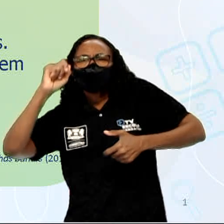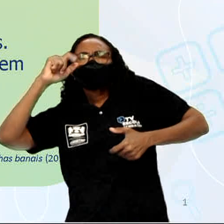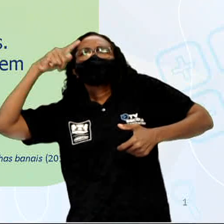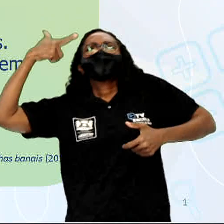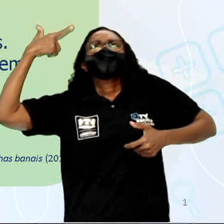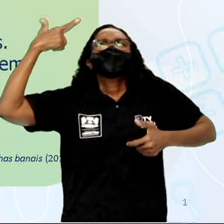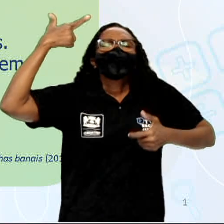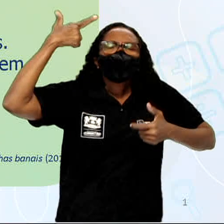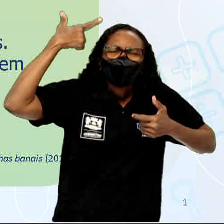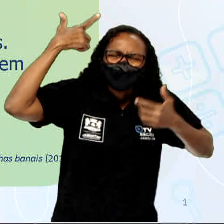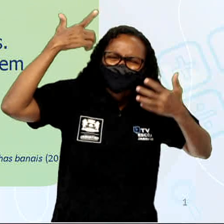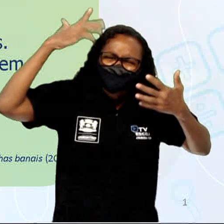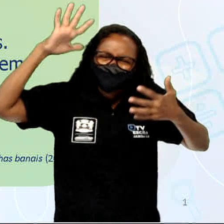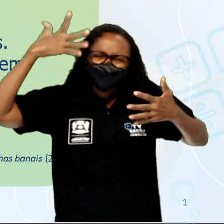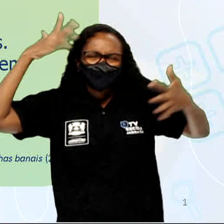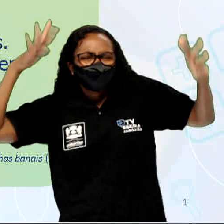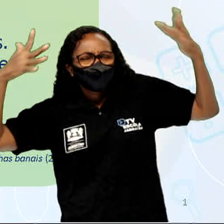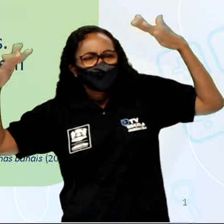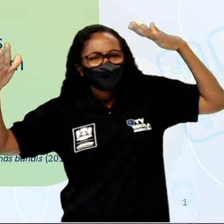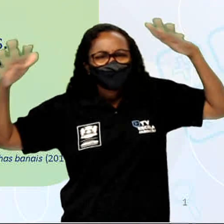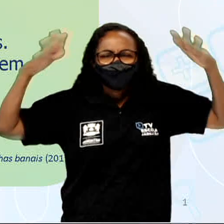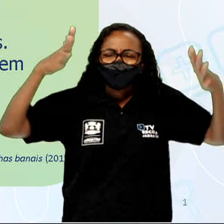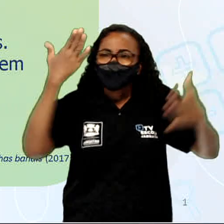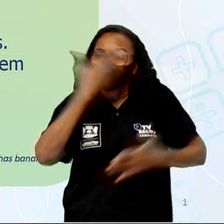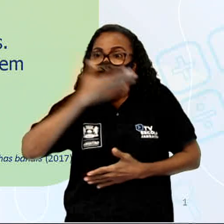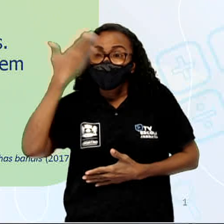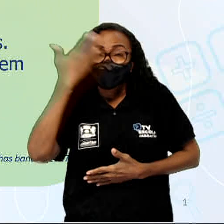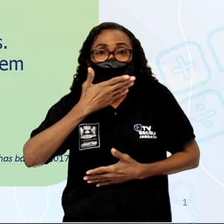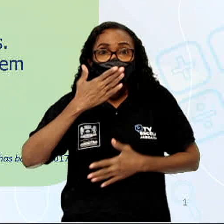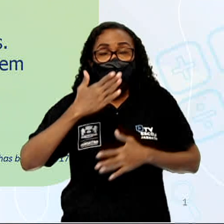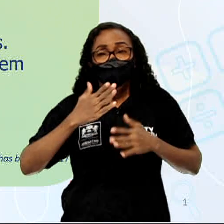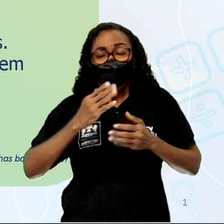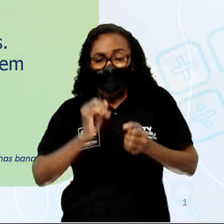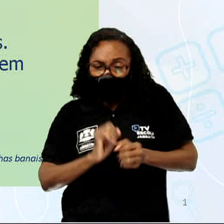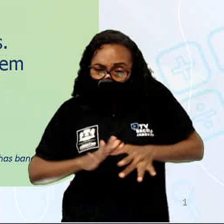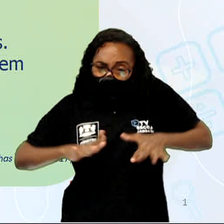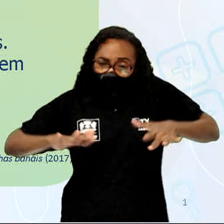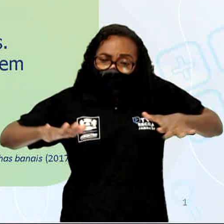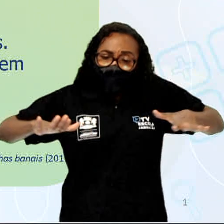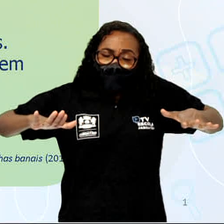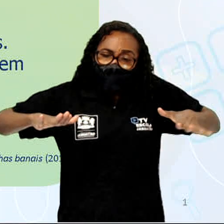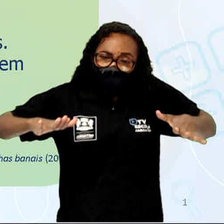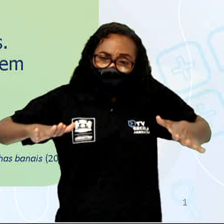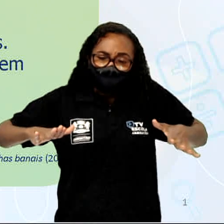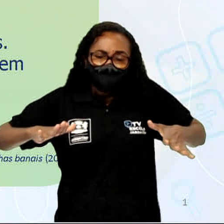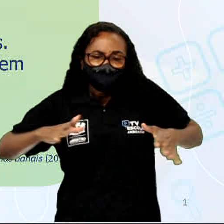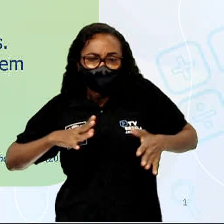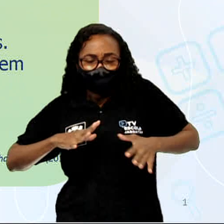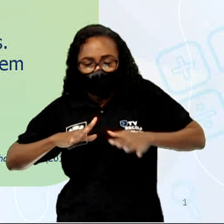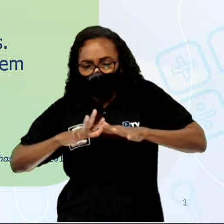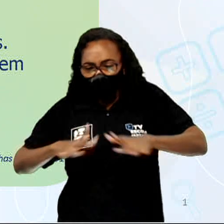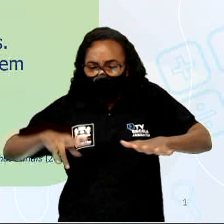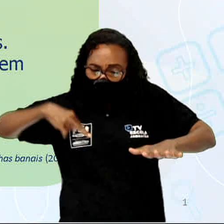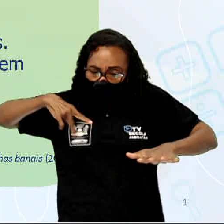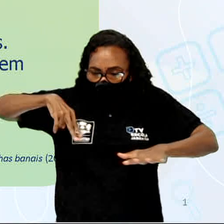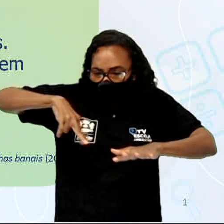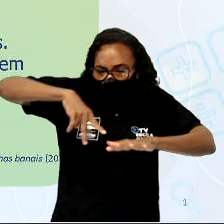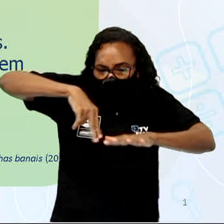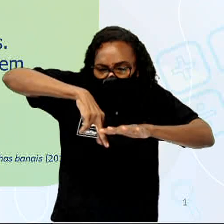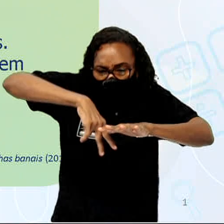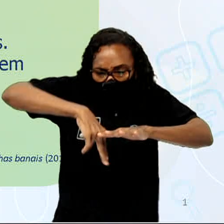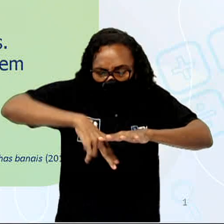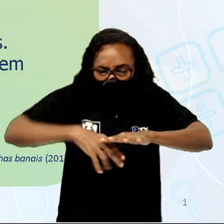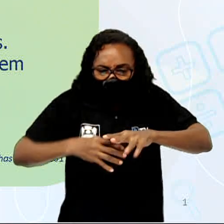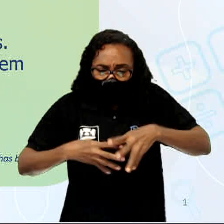seus capos de vidro e me cega. Mar aberto, meus pés tocam fundo e a areia